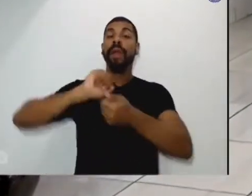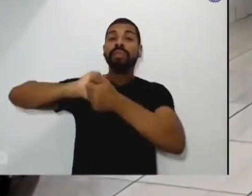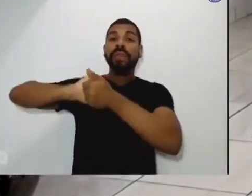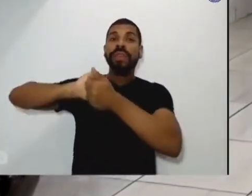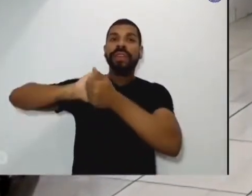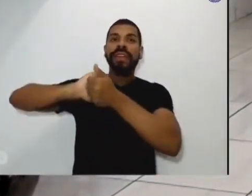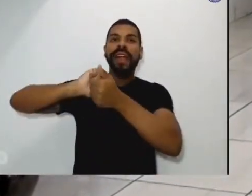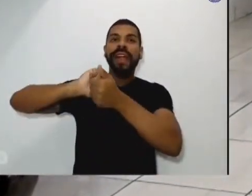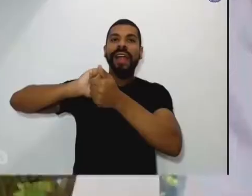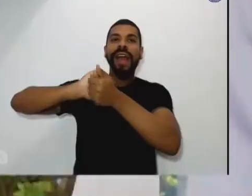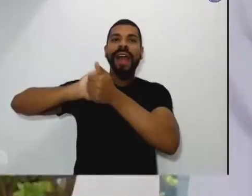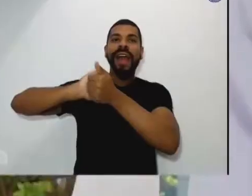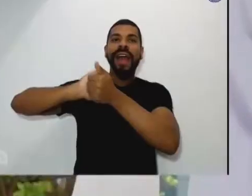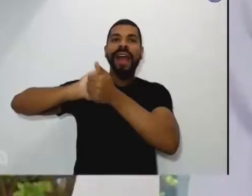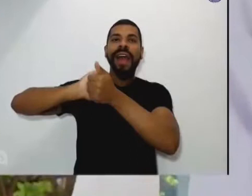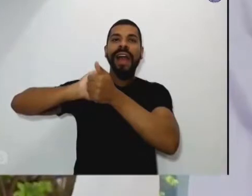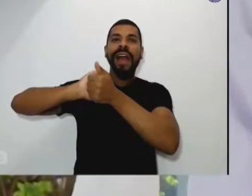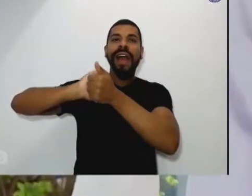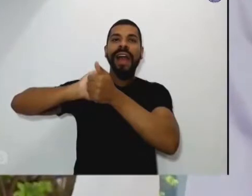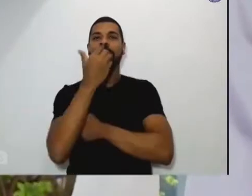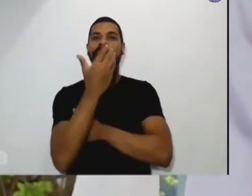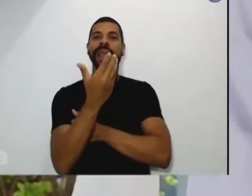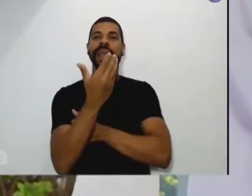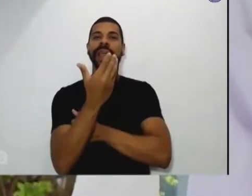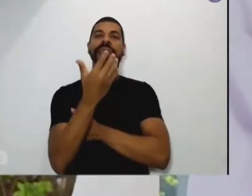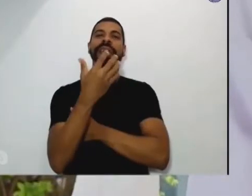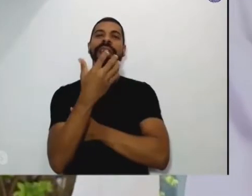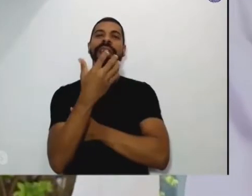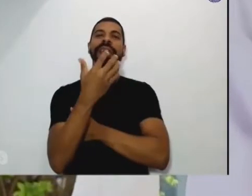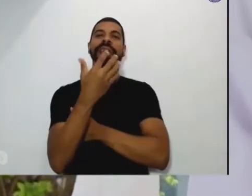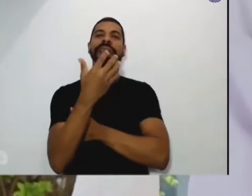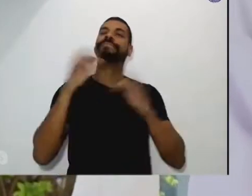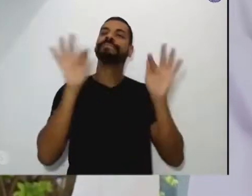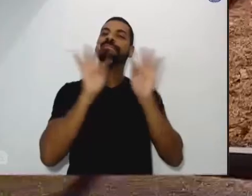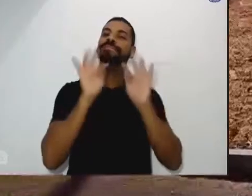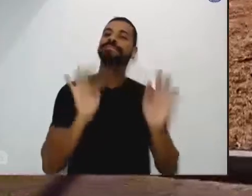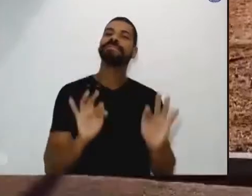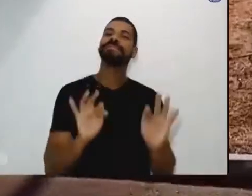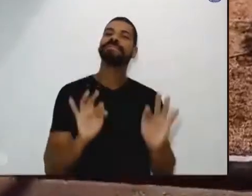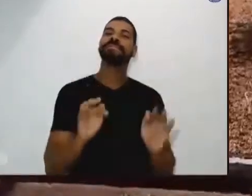pessoas de bem, pessoas que podem contribuir para o bem do nosso país.